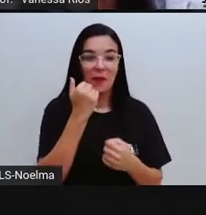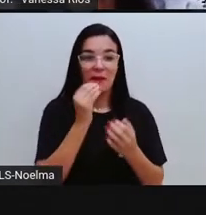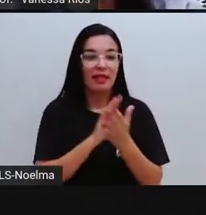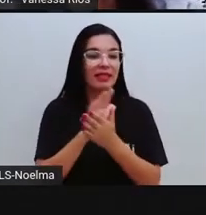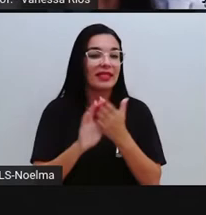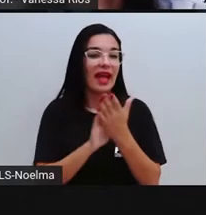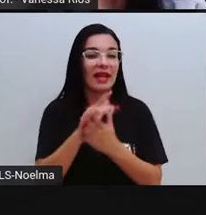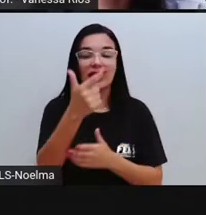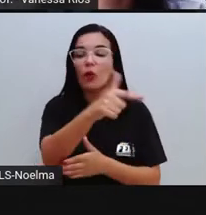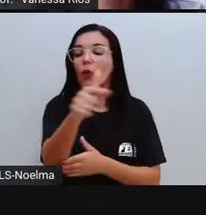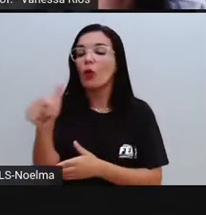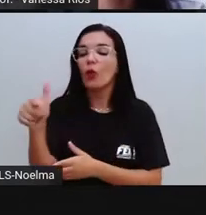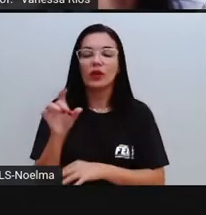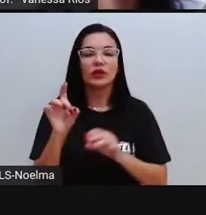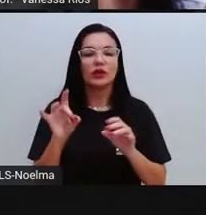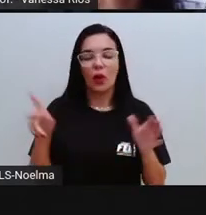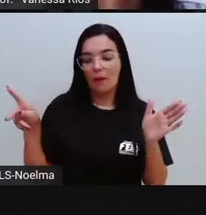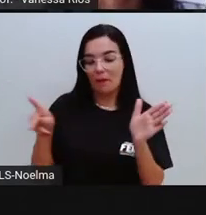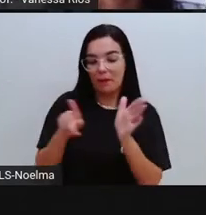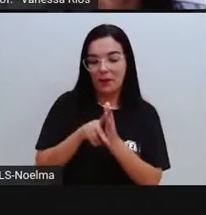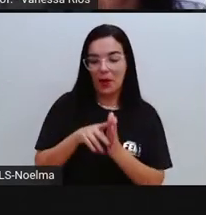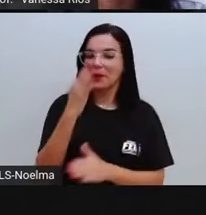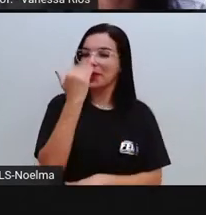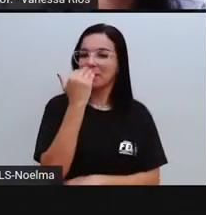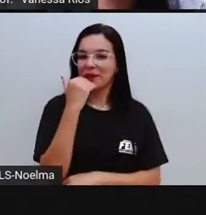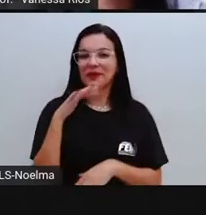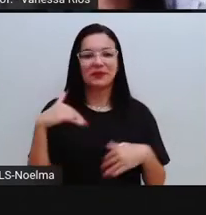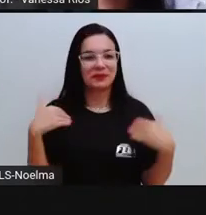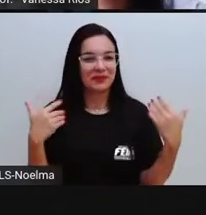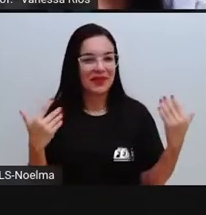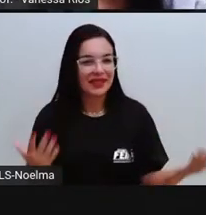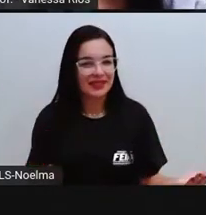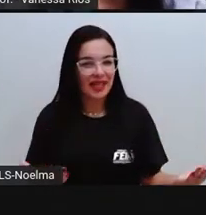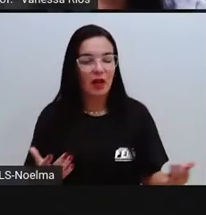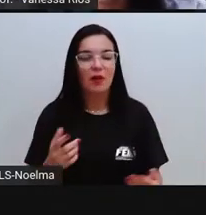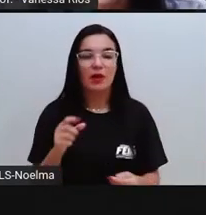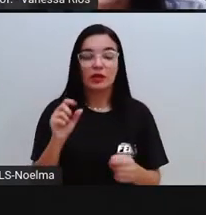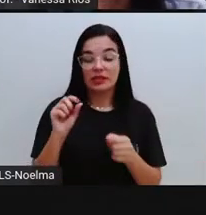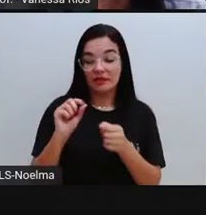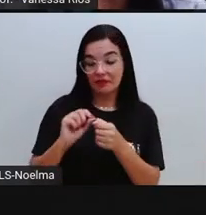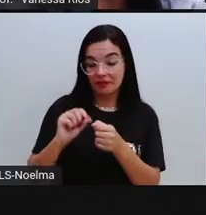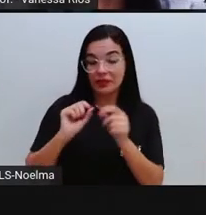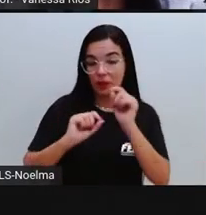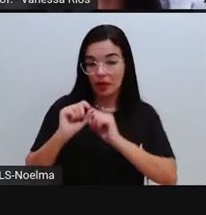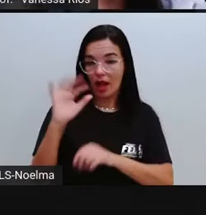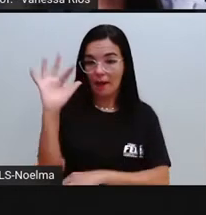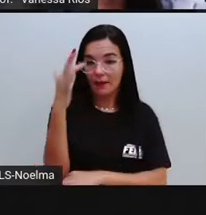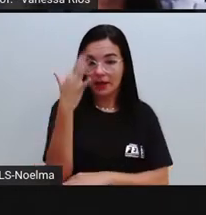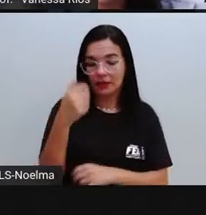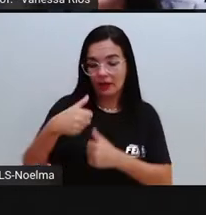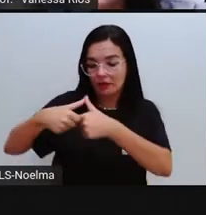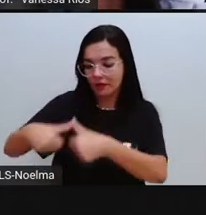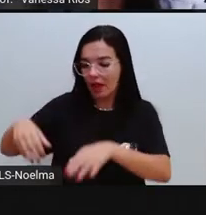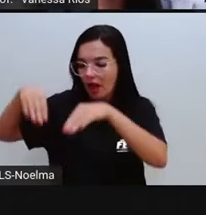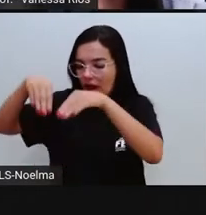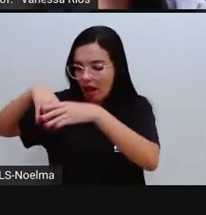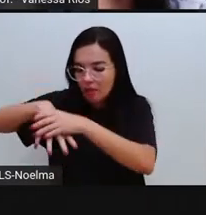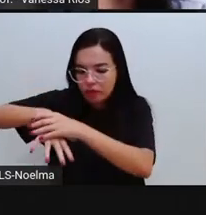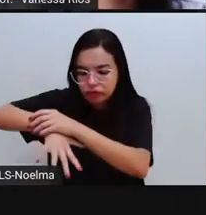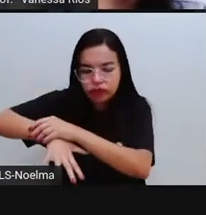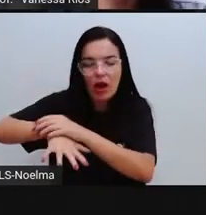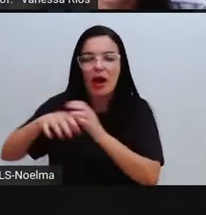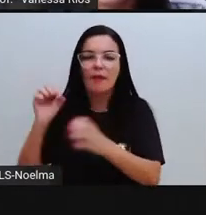produzir o seu próprio alimento. E aí não é só estar lá na terra, né? E retirar da terra água,